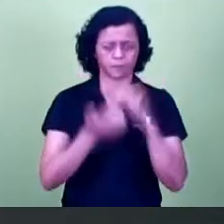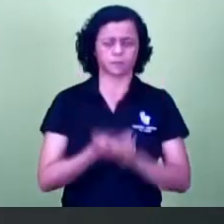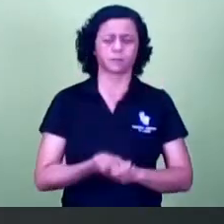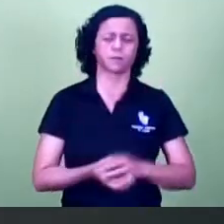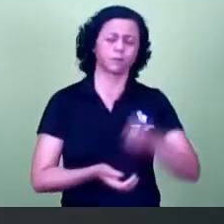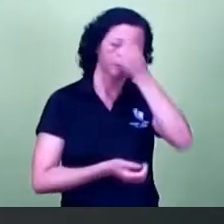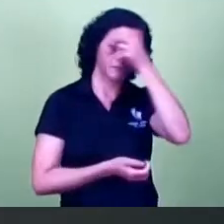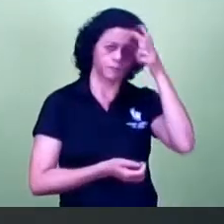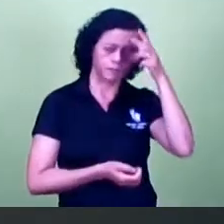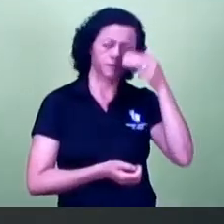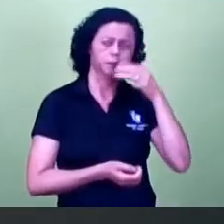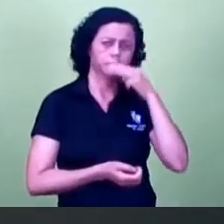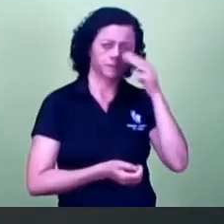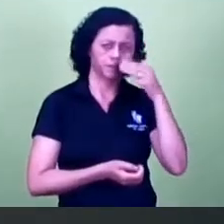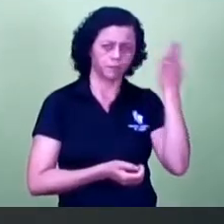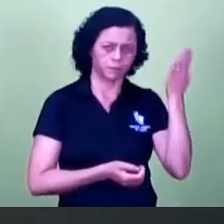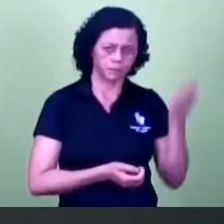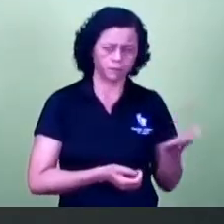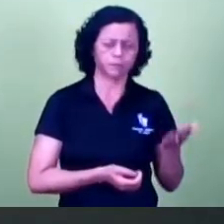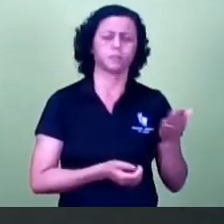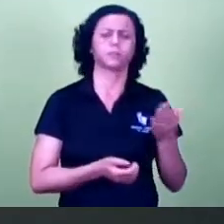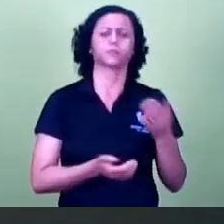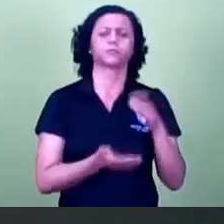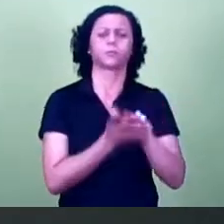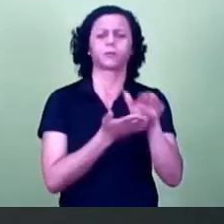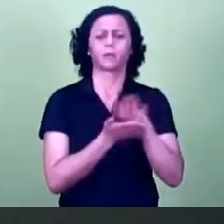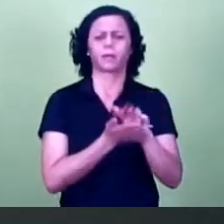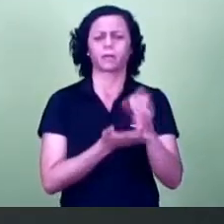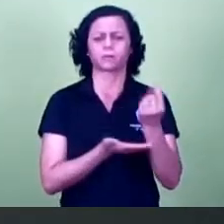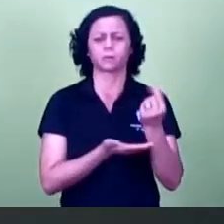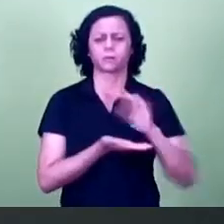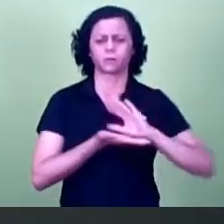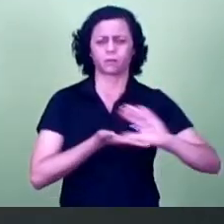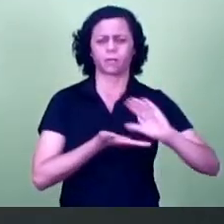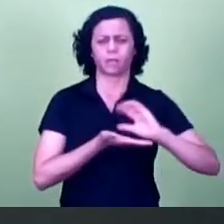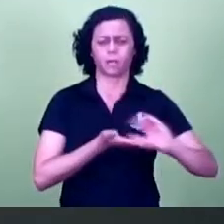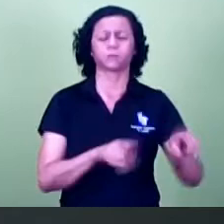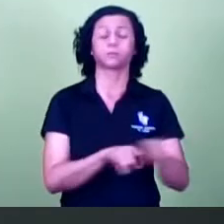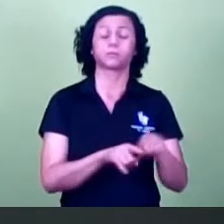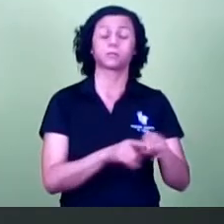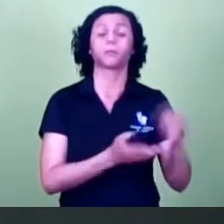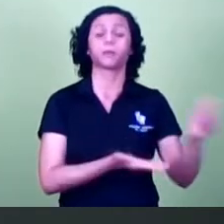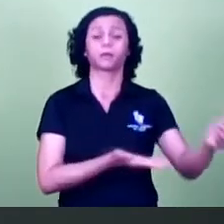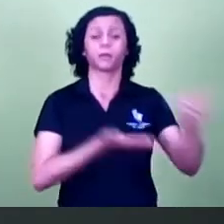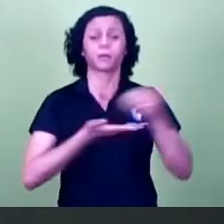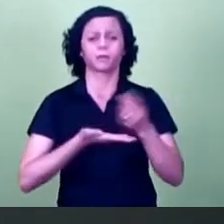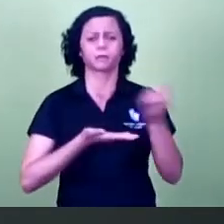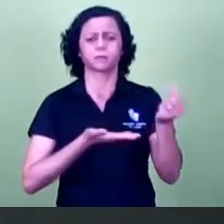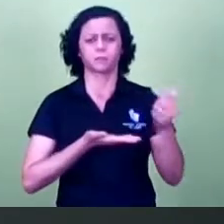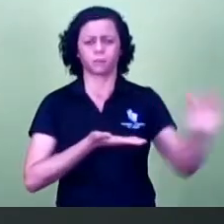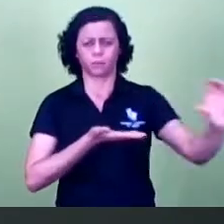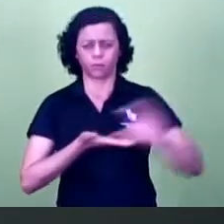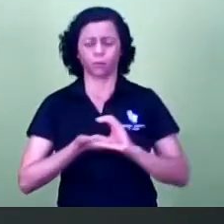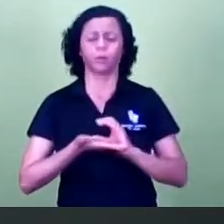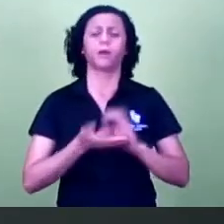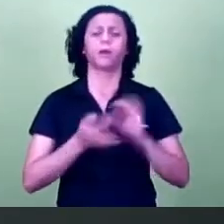sobre detalhamento dos recursos gastos e recebidos balanços orçamentários pela Funalfa.